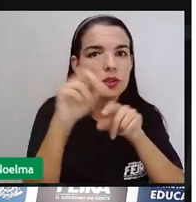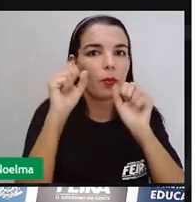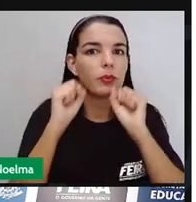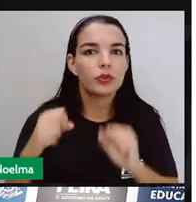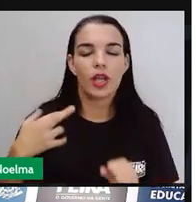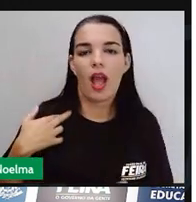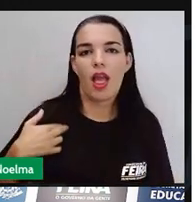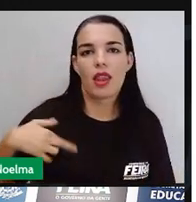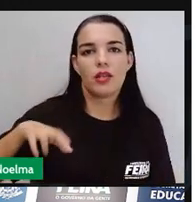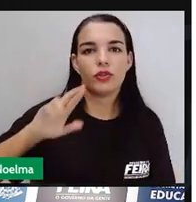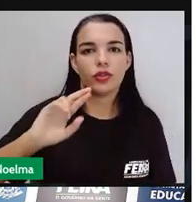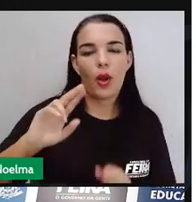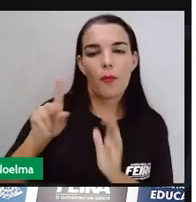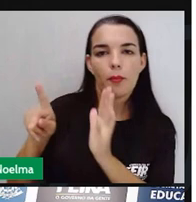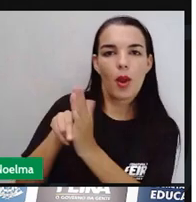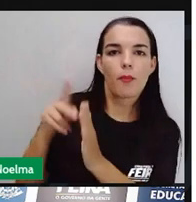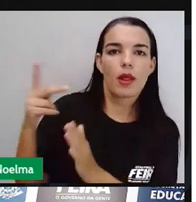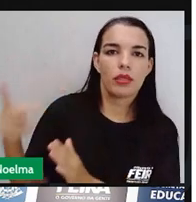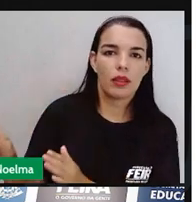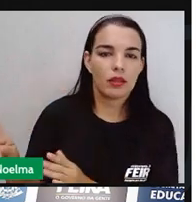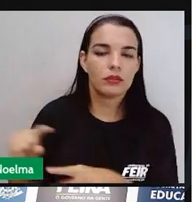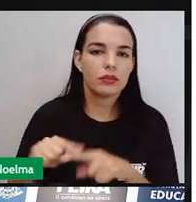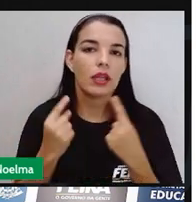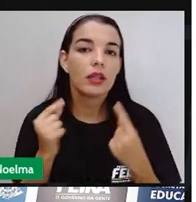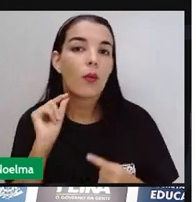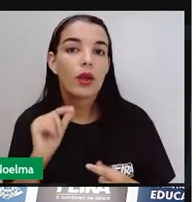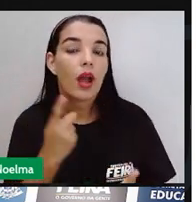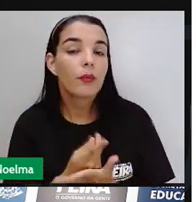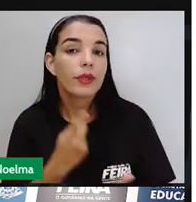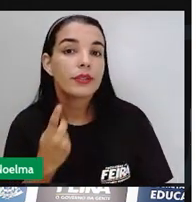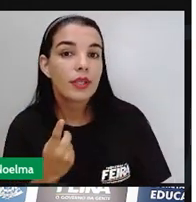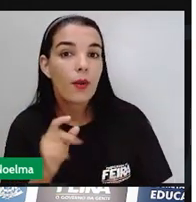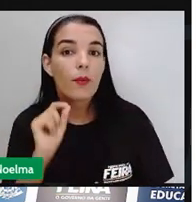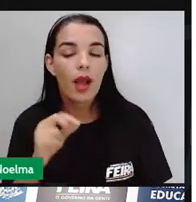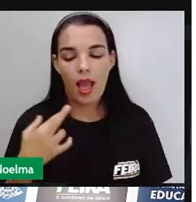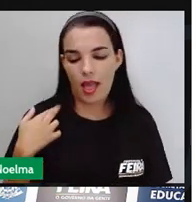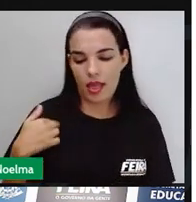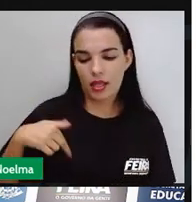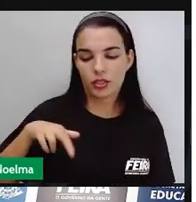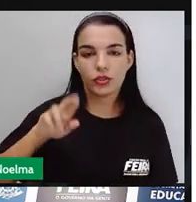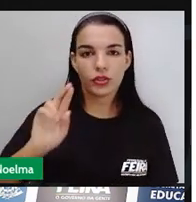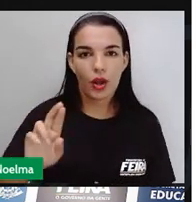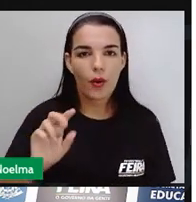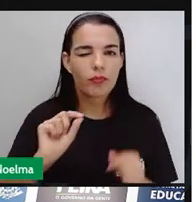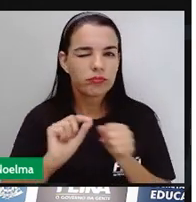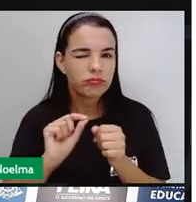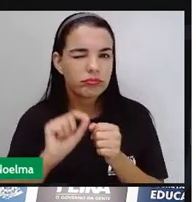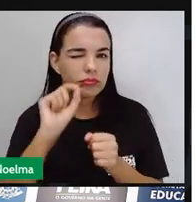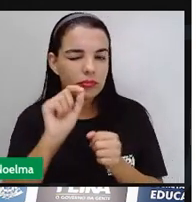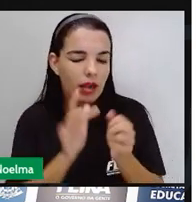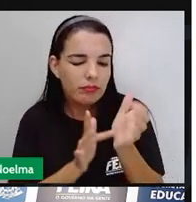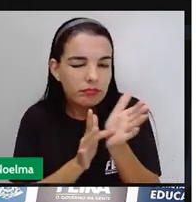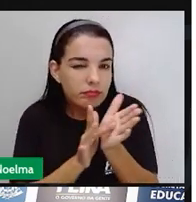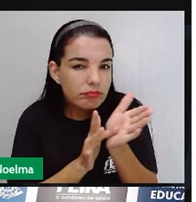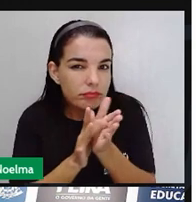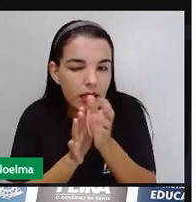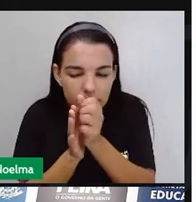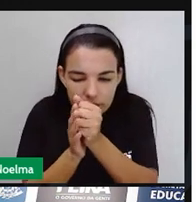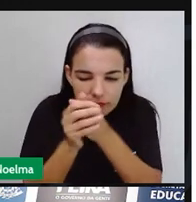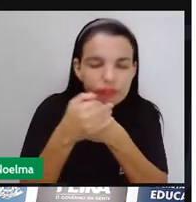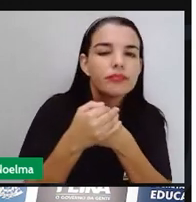religiosamente. Então, uma forma deles colocarem a religião deles em prática, seria de forma comuflada,